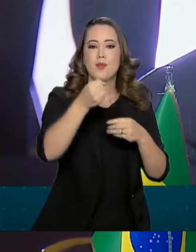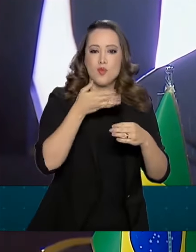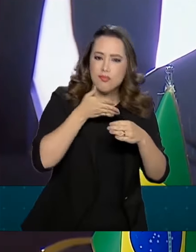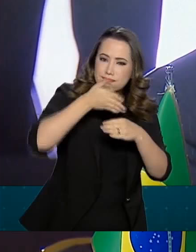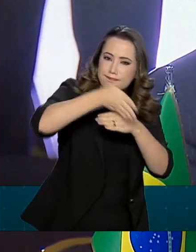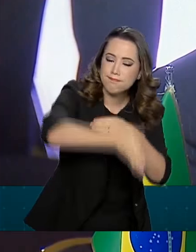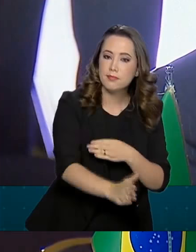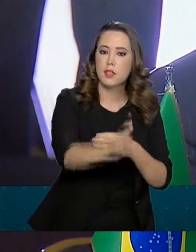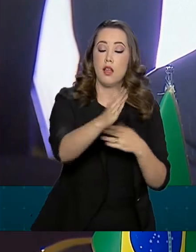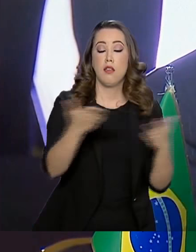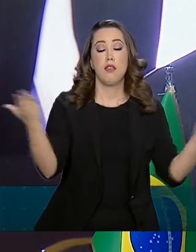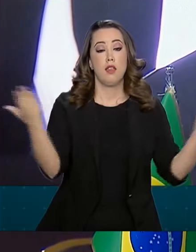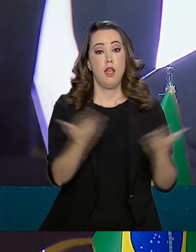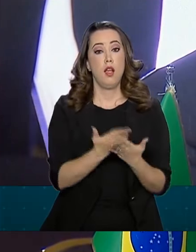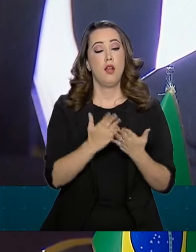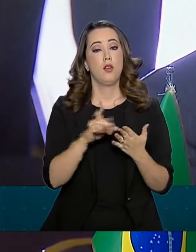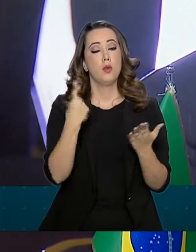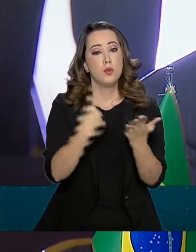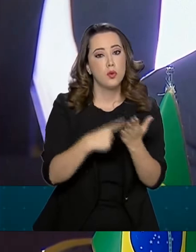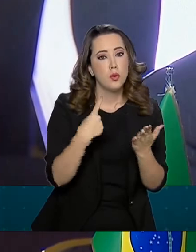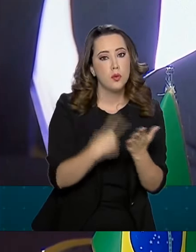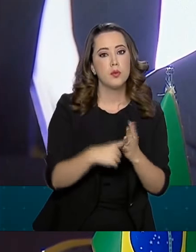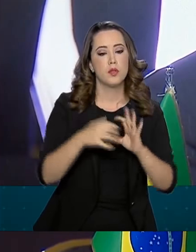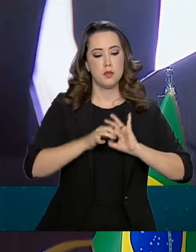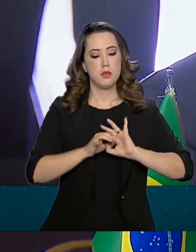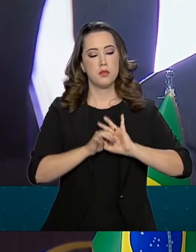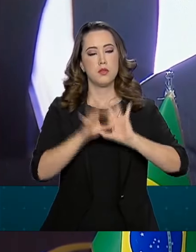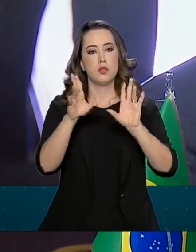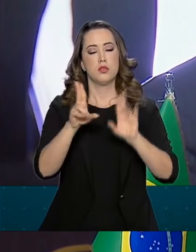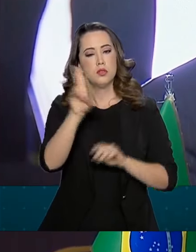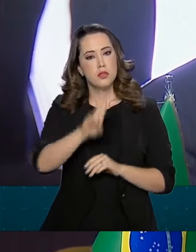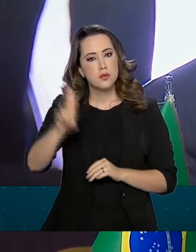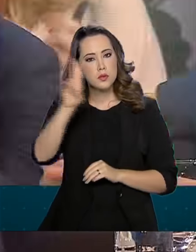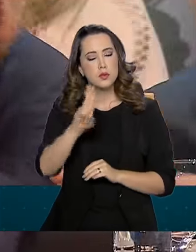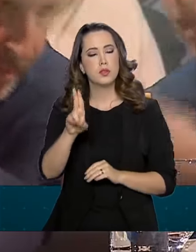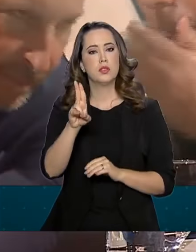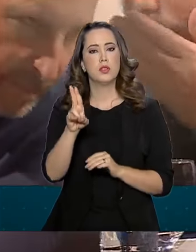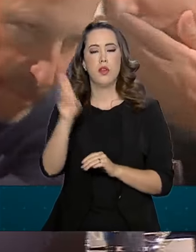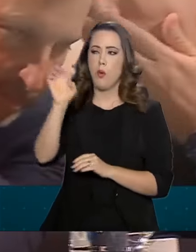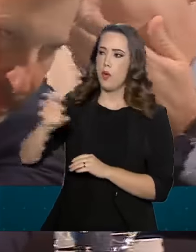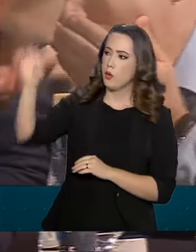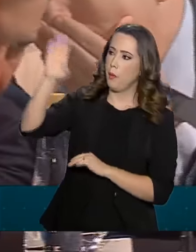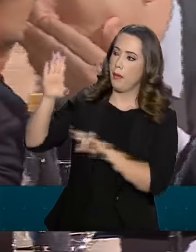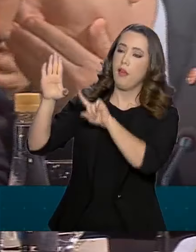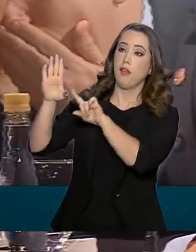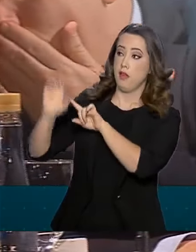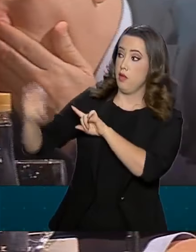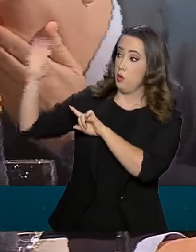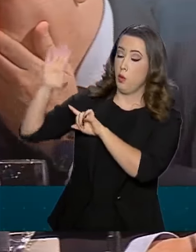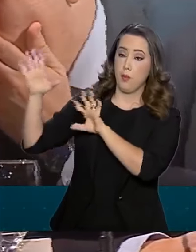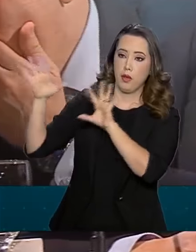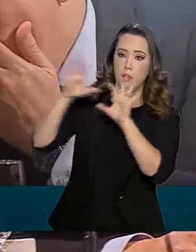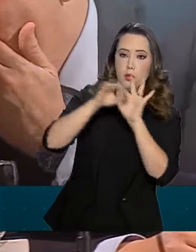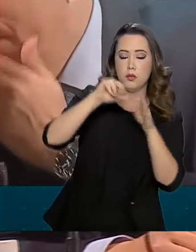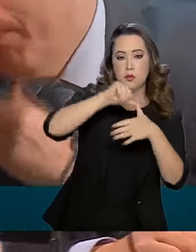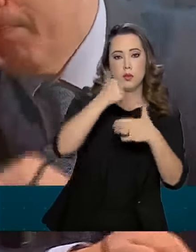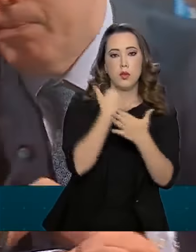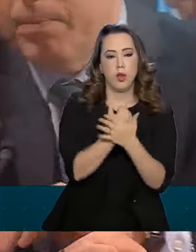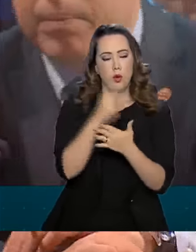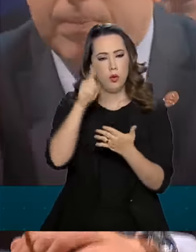E a conclusão do Acordo de Livre Comércio com União Europeia é resultado concreto dessa nova orientação.